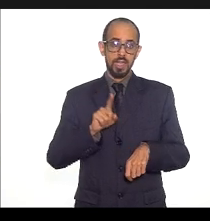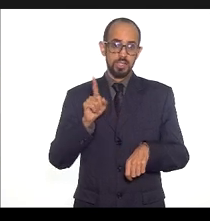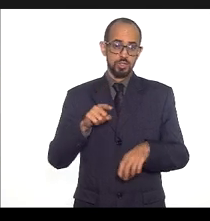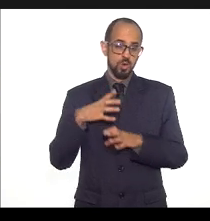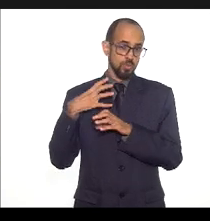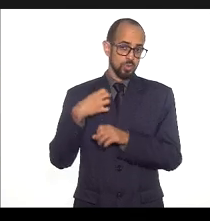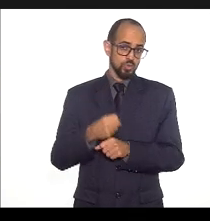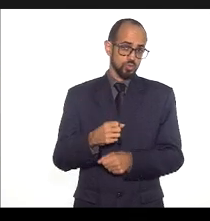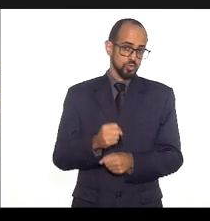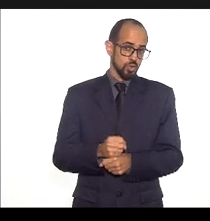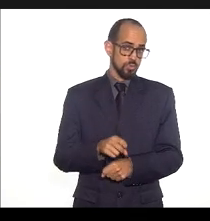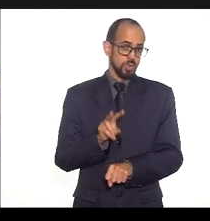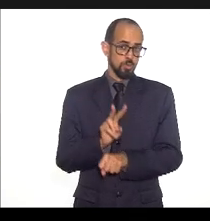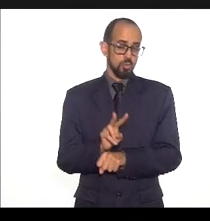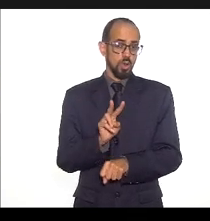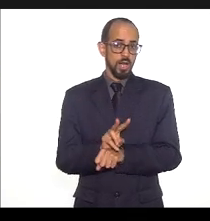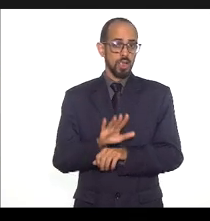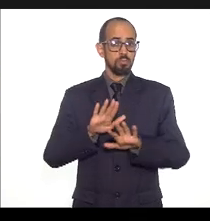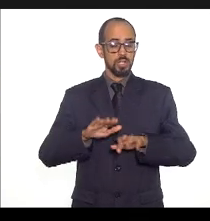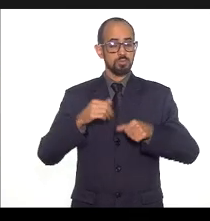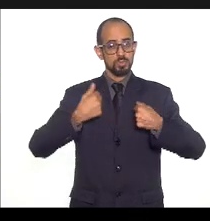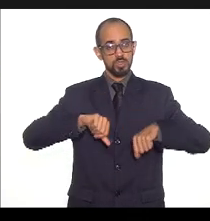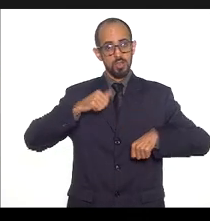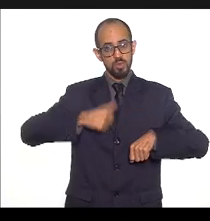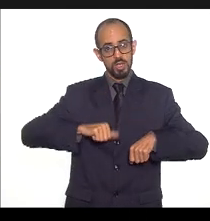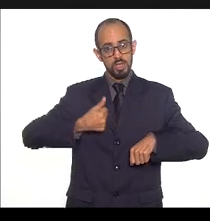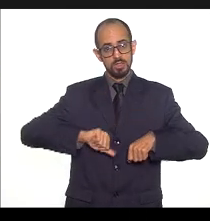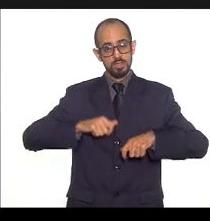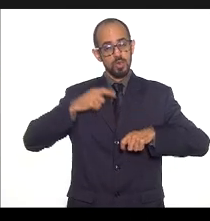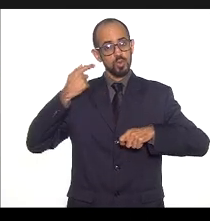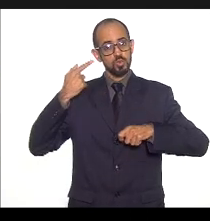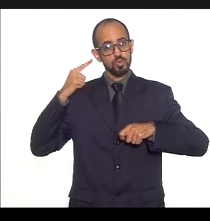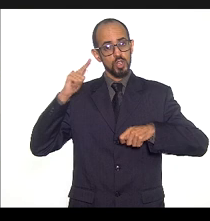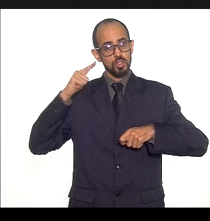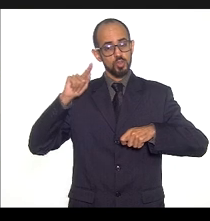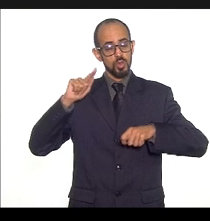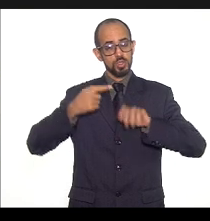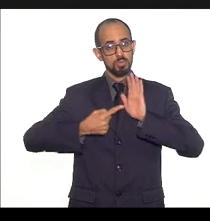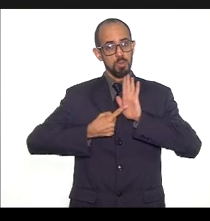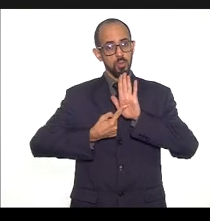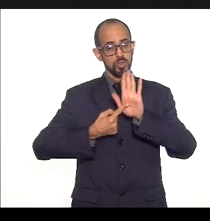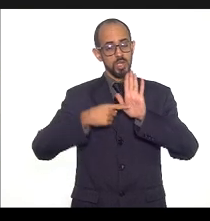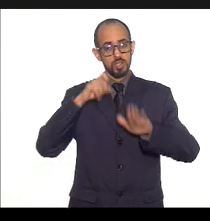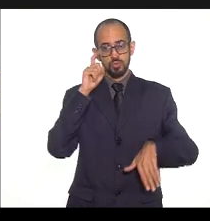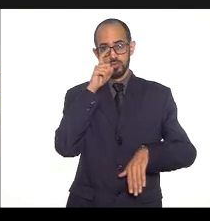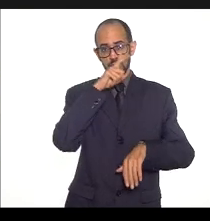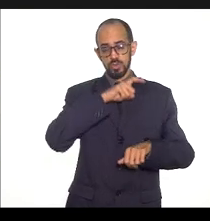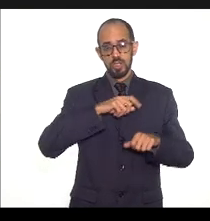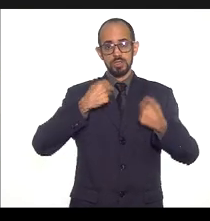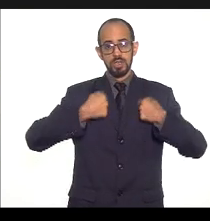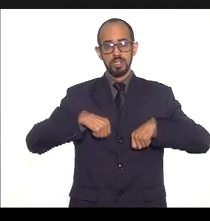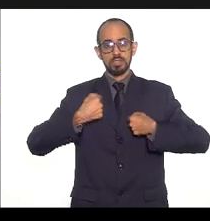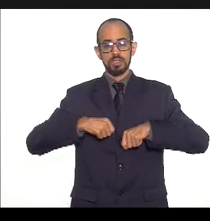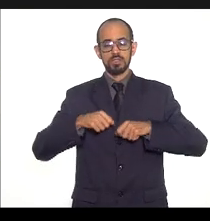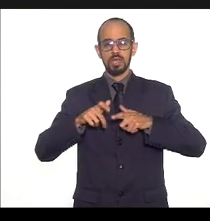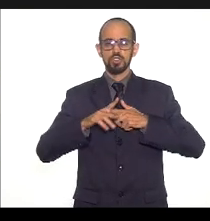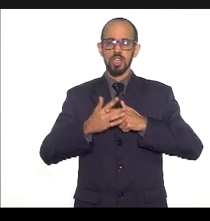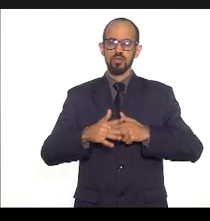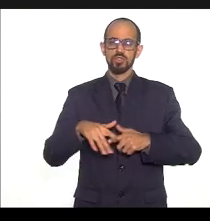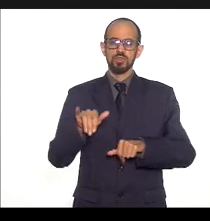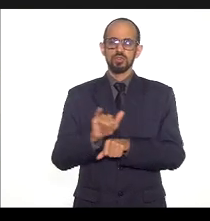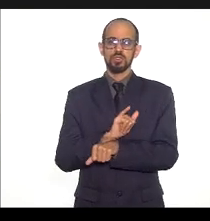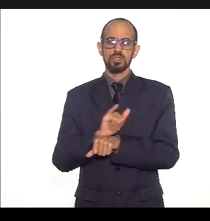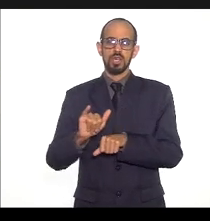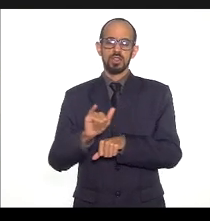apontam a necessidade de avaliação dos gestores quanto às dificuldades apresentadas e a necessidade da revisão de estratégias